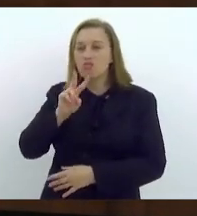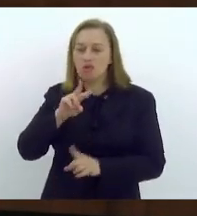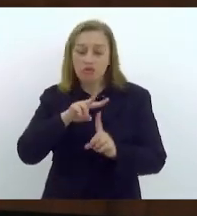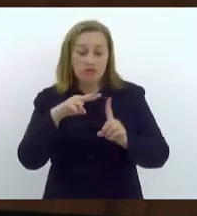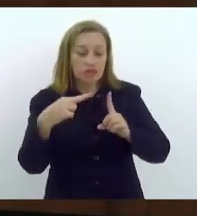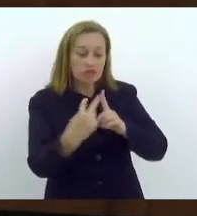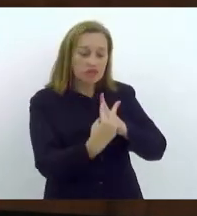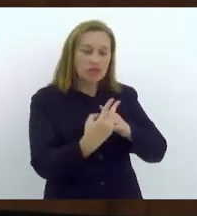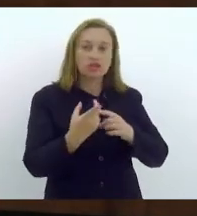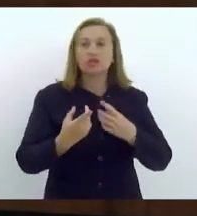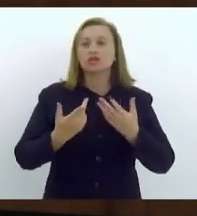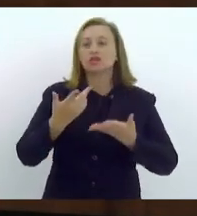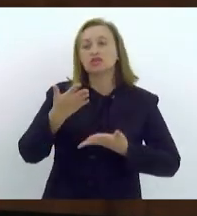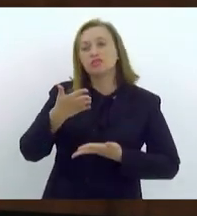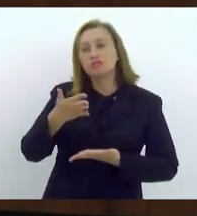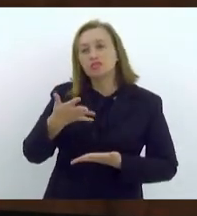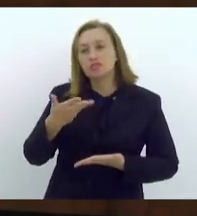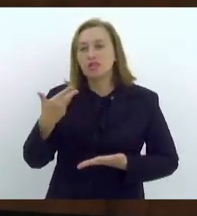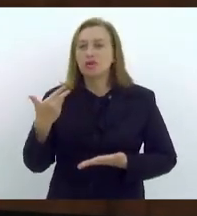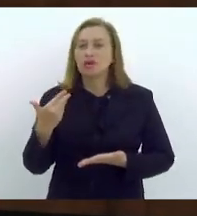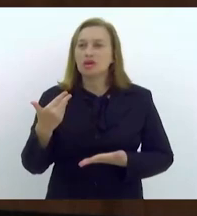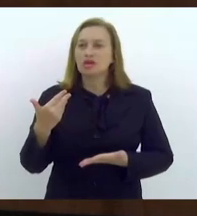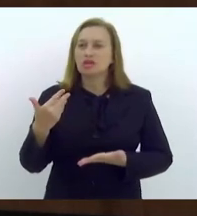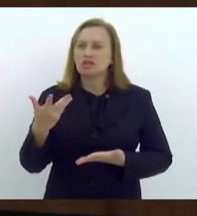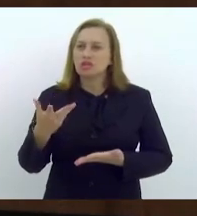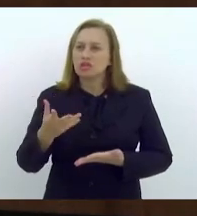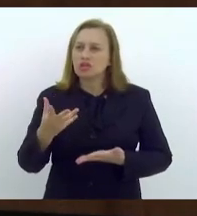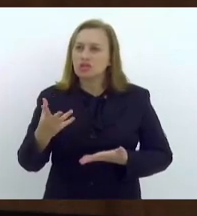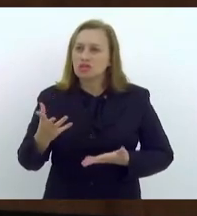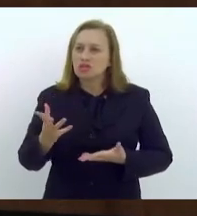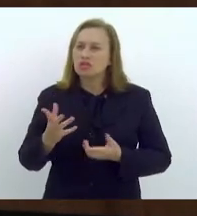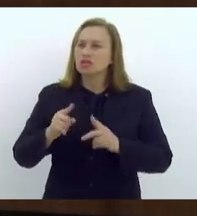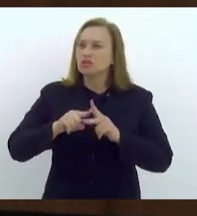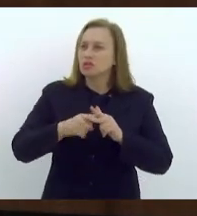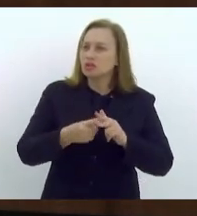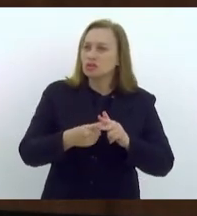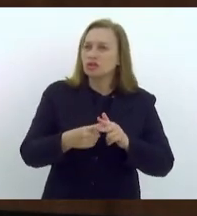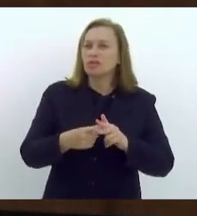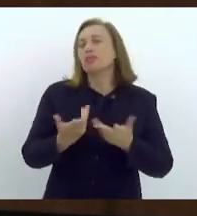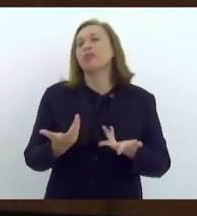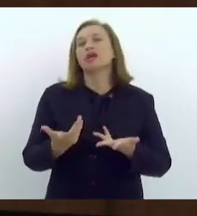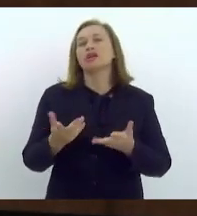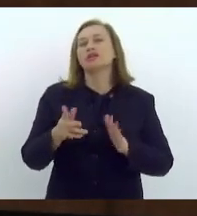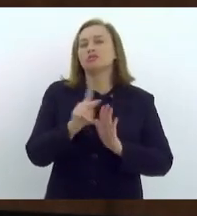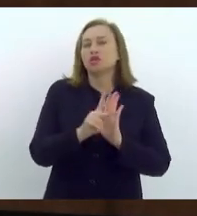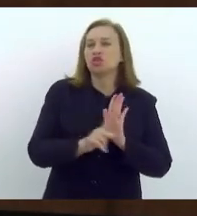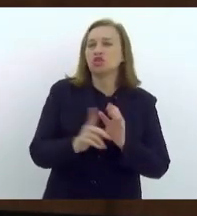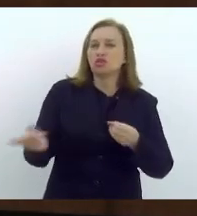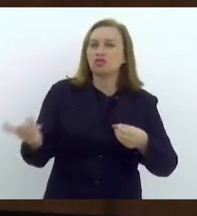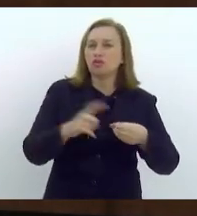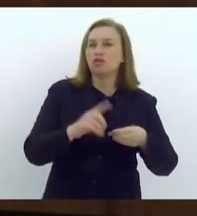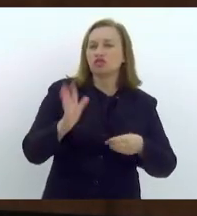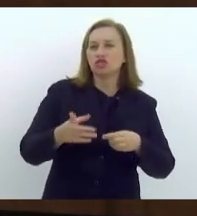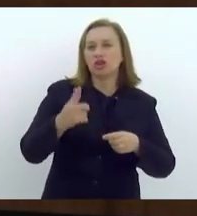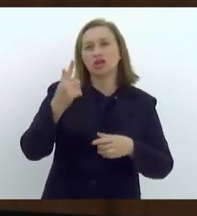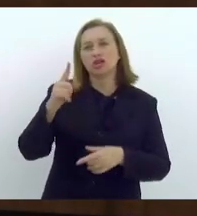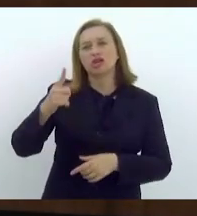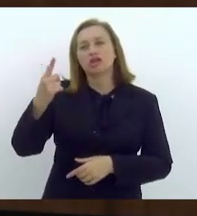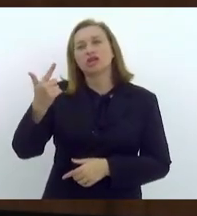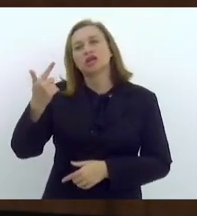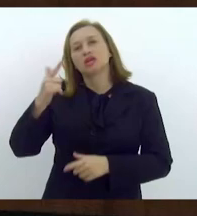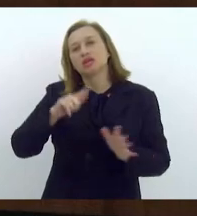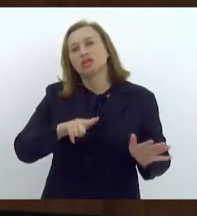aprimogamento, mas muito feliz e torcendo para que esse projeto volte já na semana que vem,